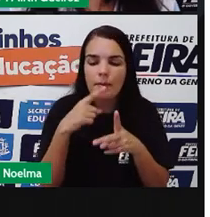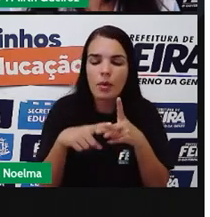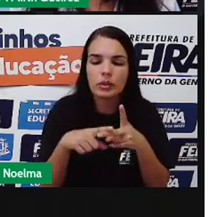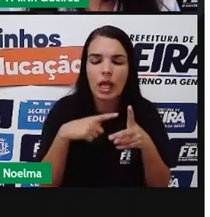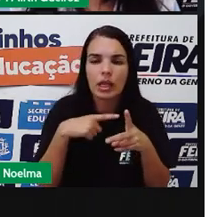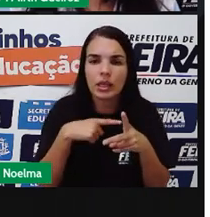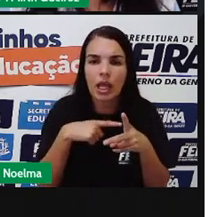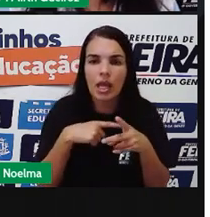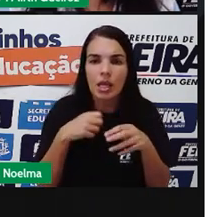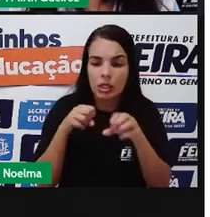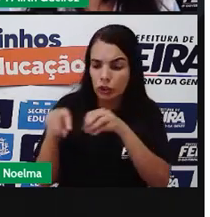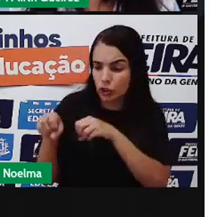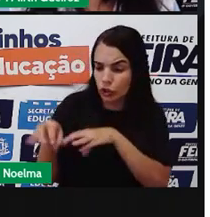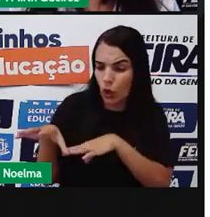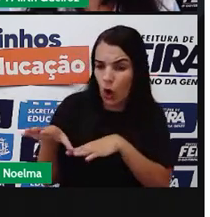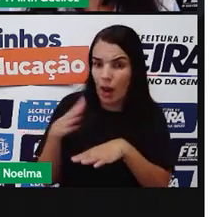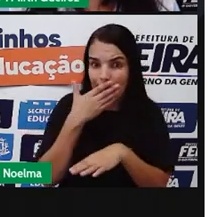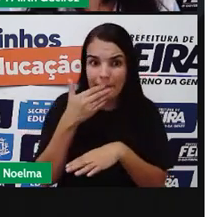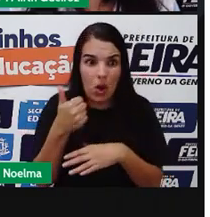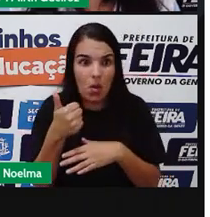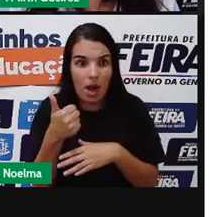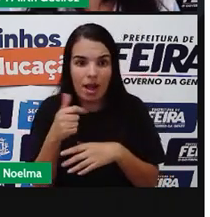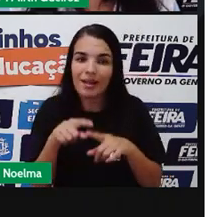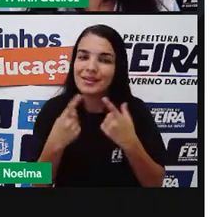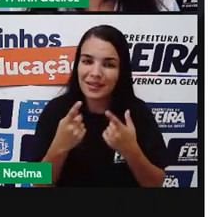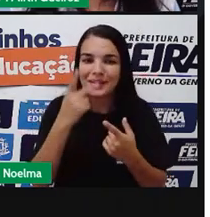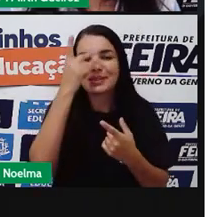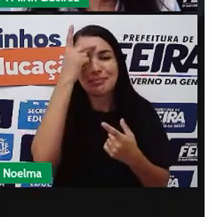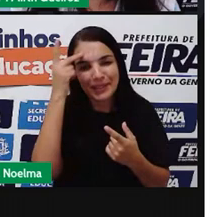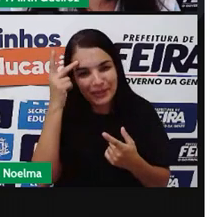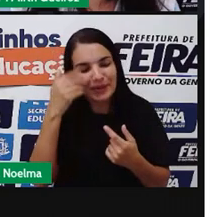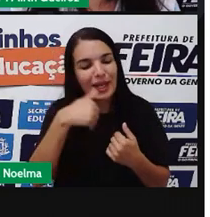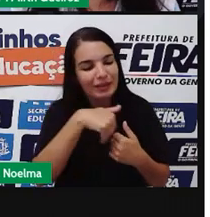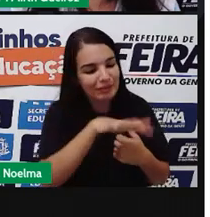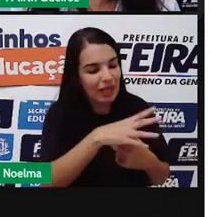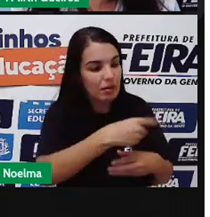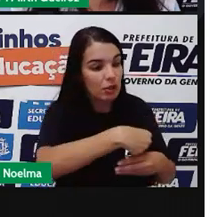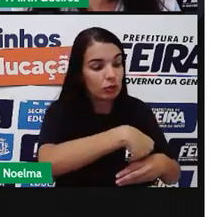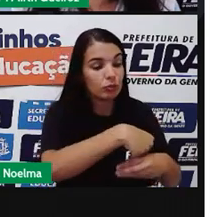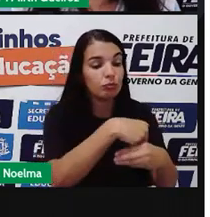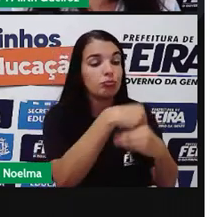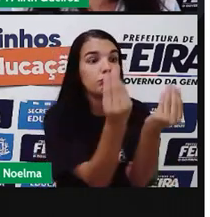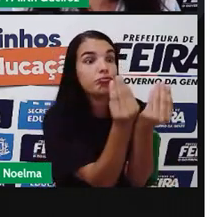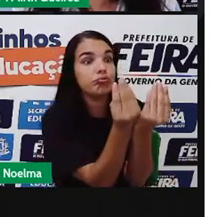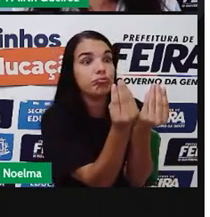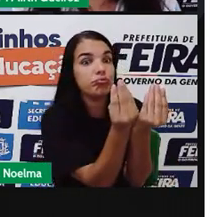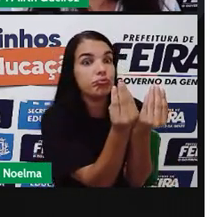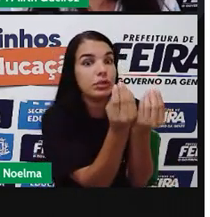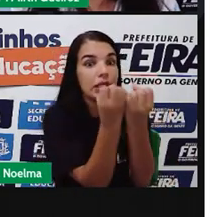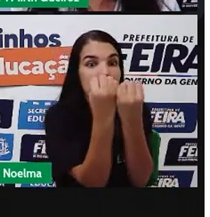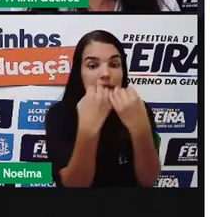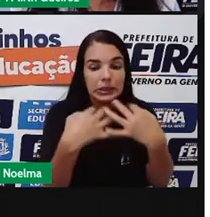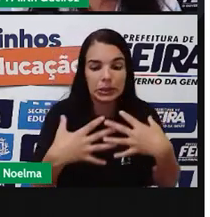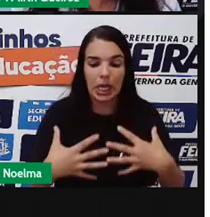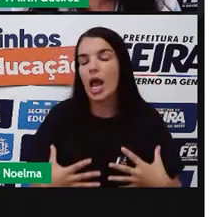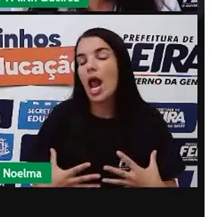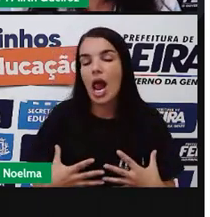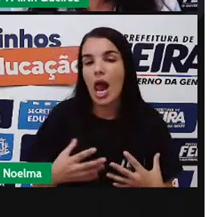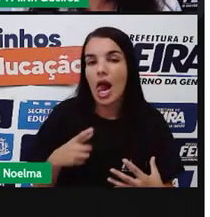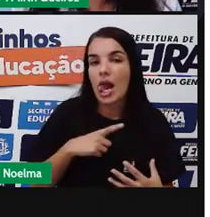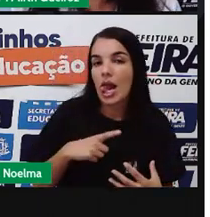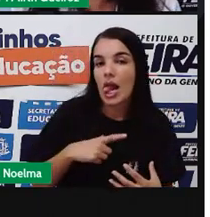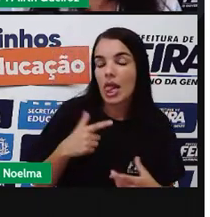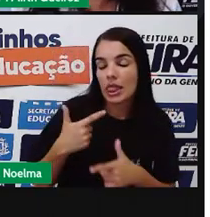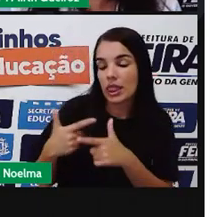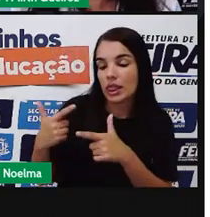Candidatos Mais qualificados Também Podem aproveitar Um leque de oportunidades De trabalho Mais abrangente Então Então Quem